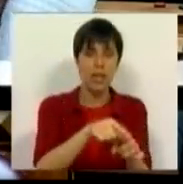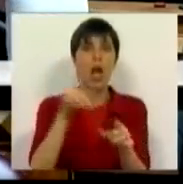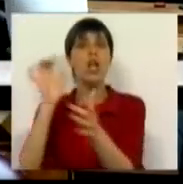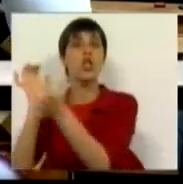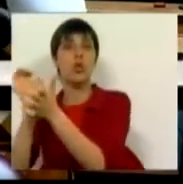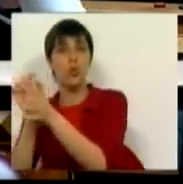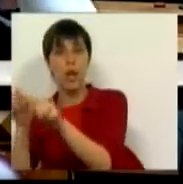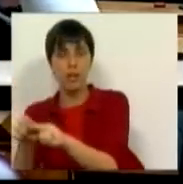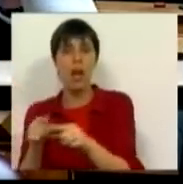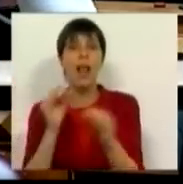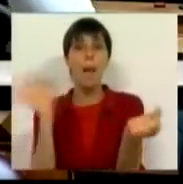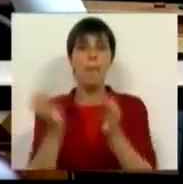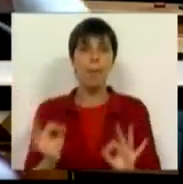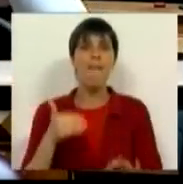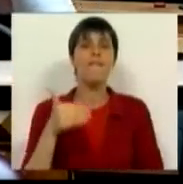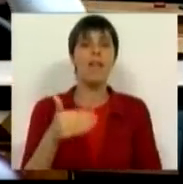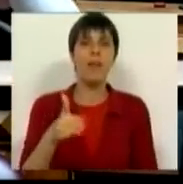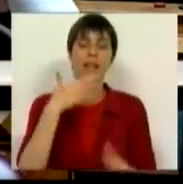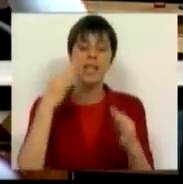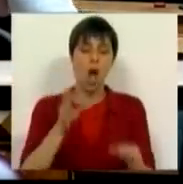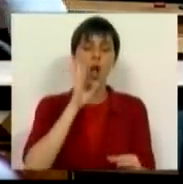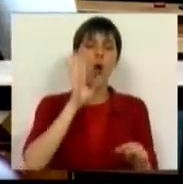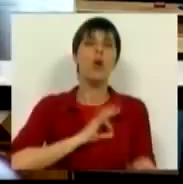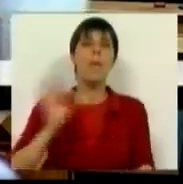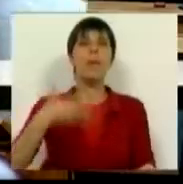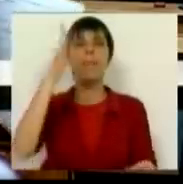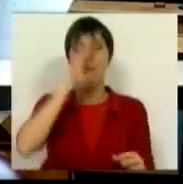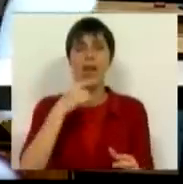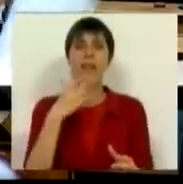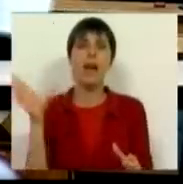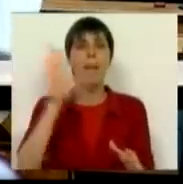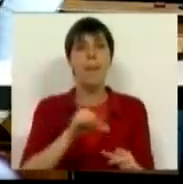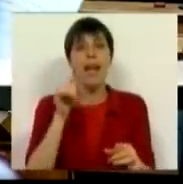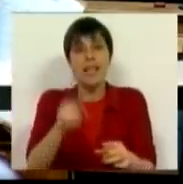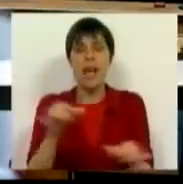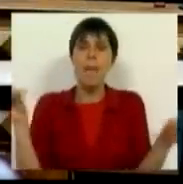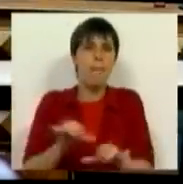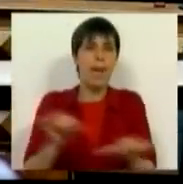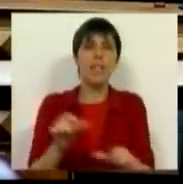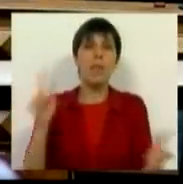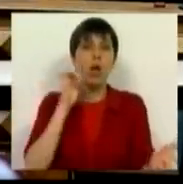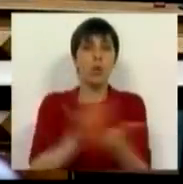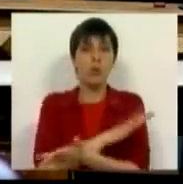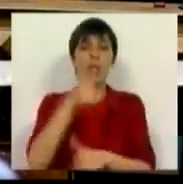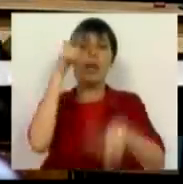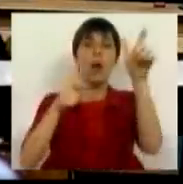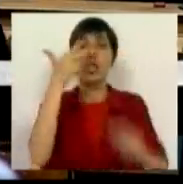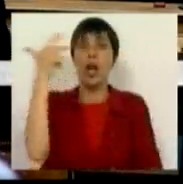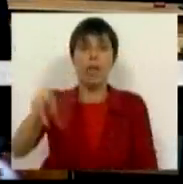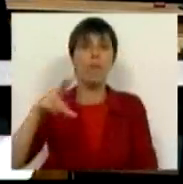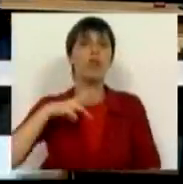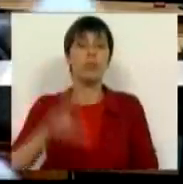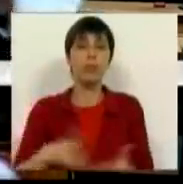Segurança Social está em preparação e certamente logo ao Sr. Primeiro-Ministro vai dar mais esta péssima notícia aos reformados